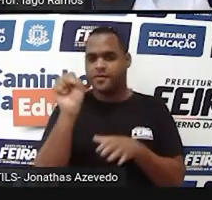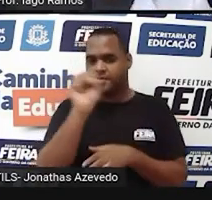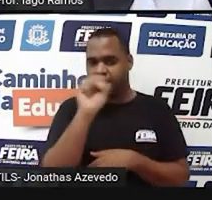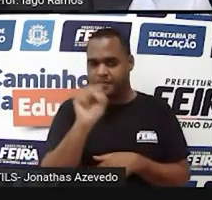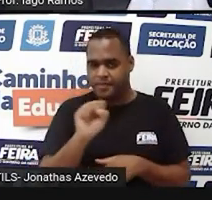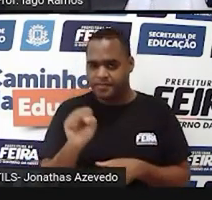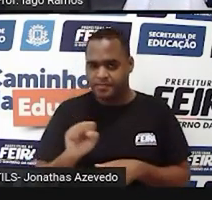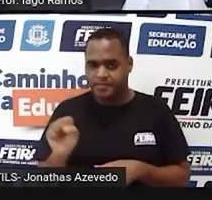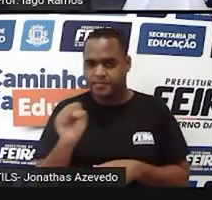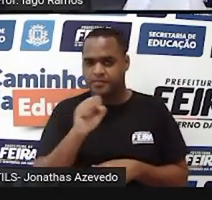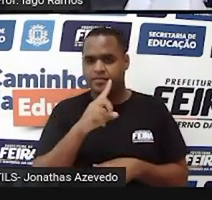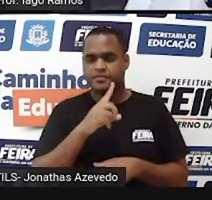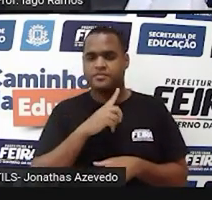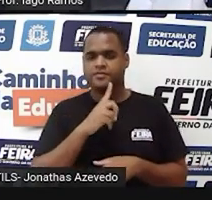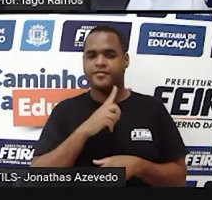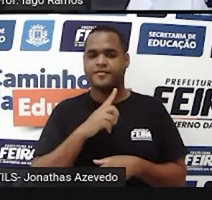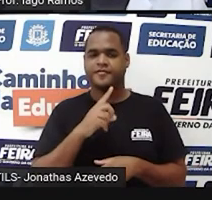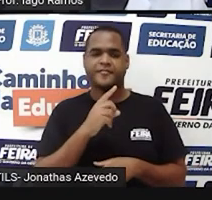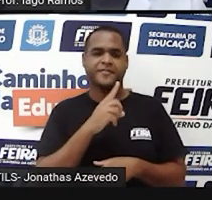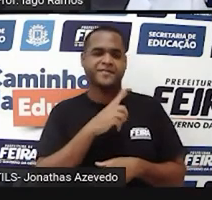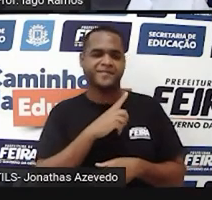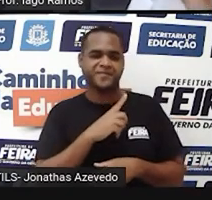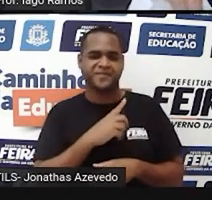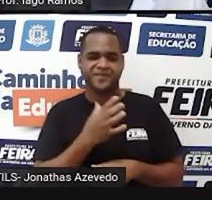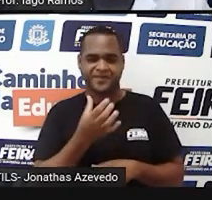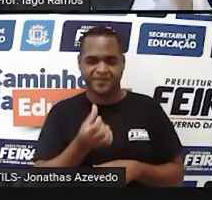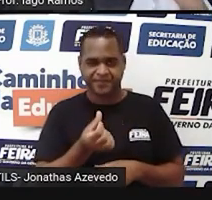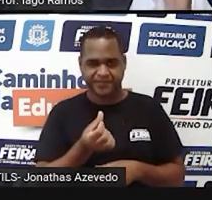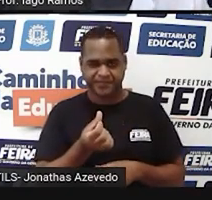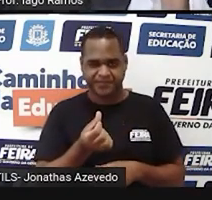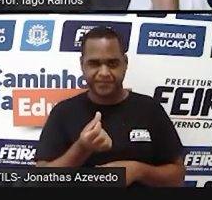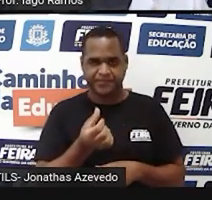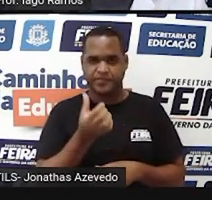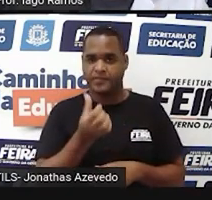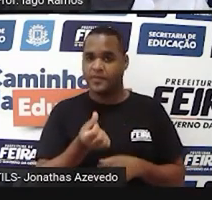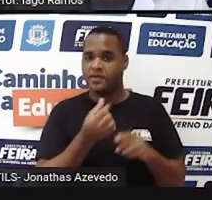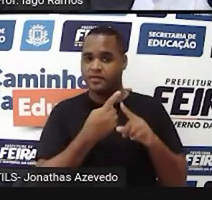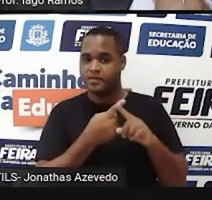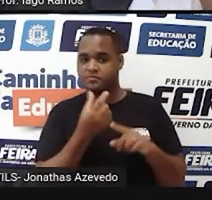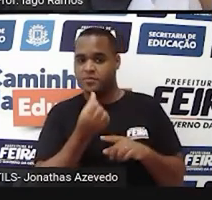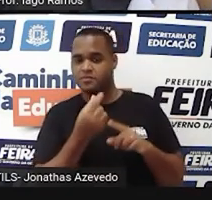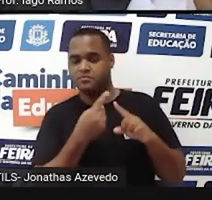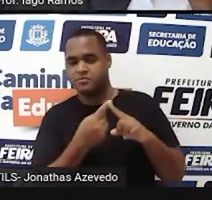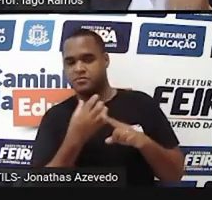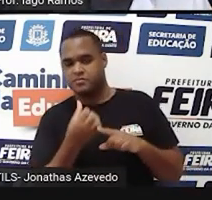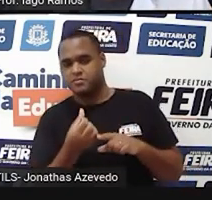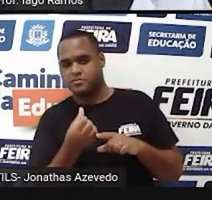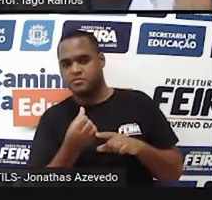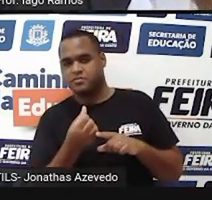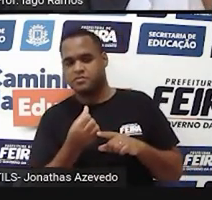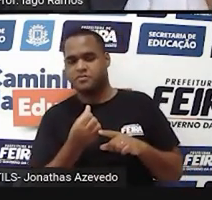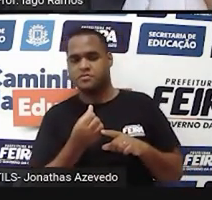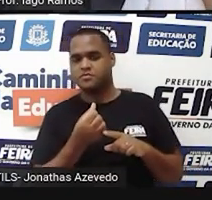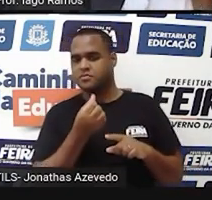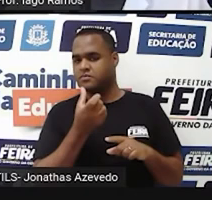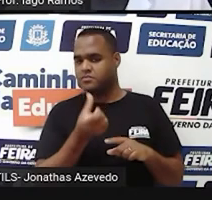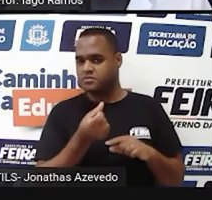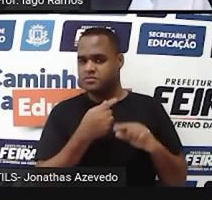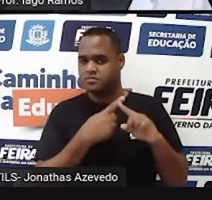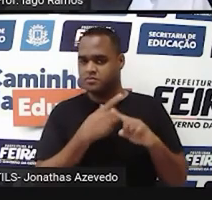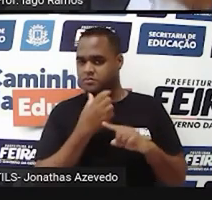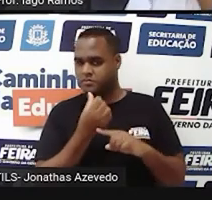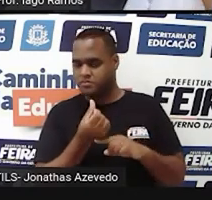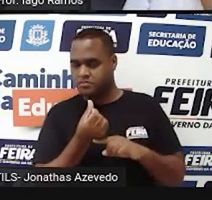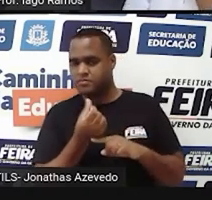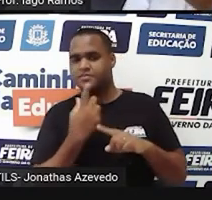daí e vamos testar o 6. Vamos multiplicar 6 vezes 6 vezes 6. Um 6 para comprimento, um